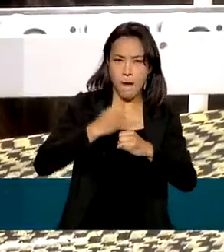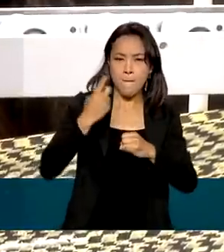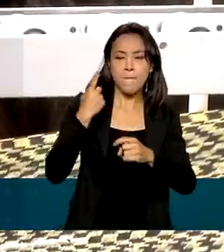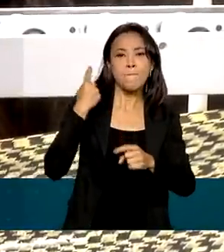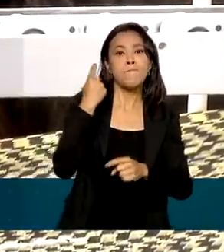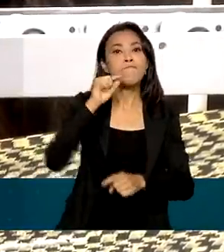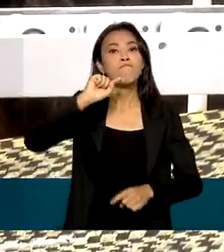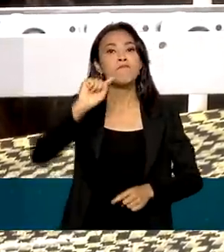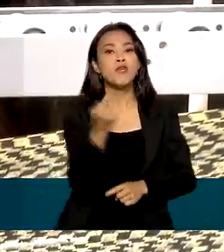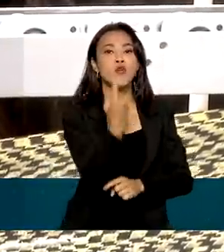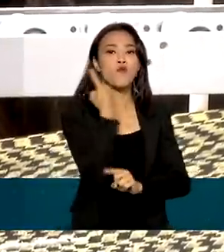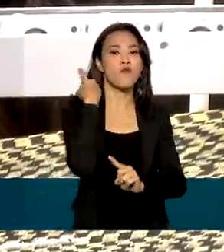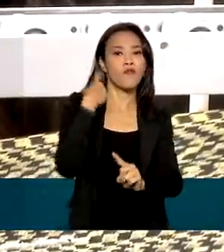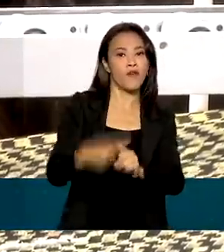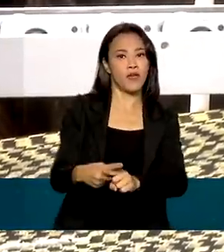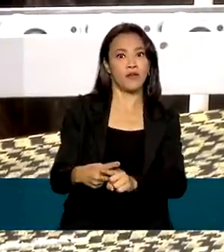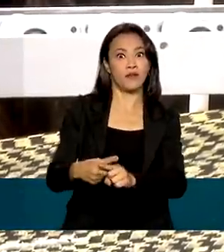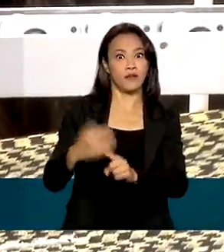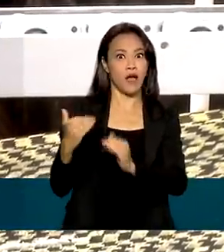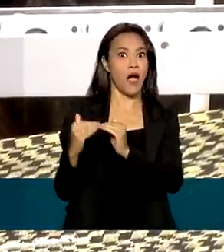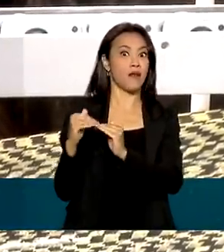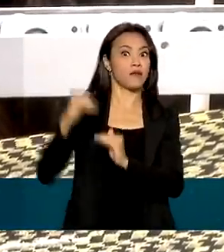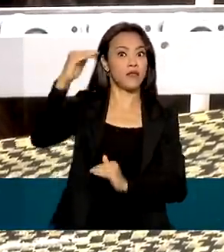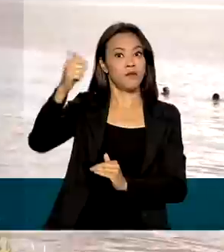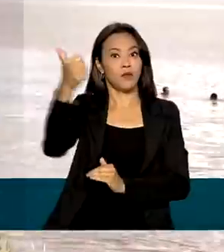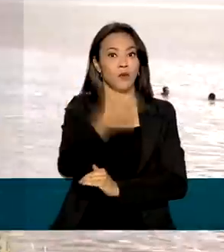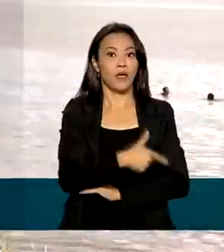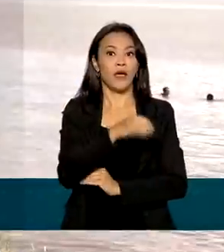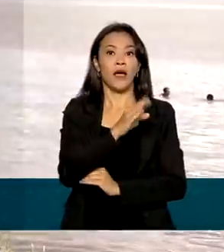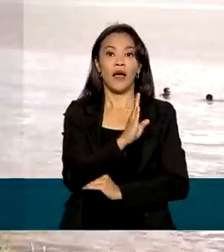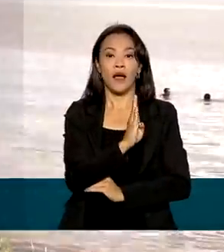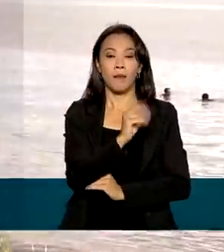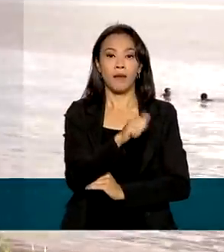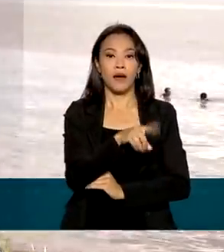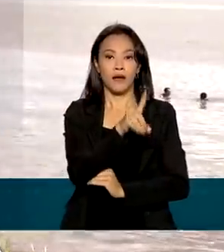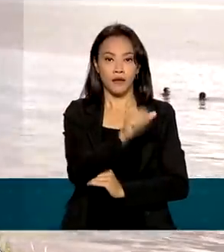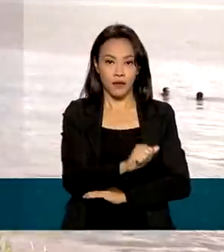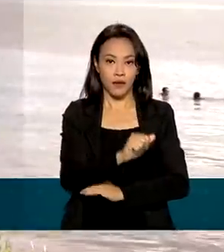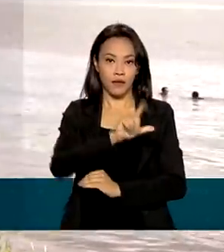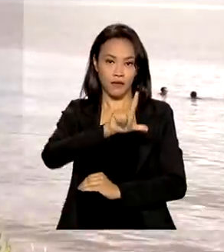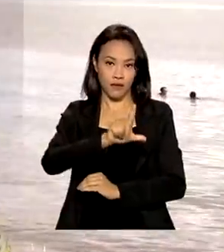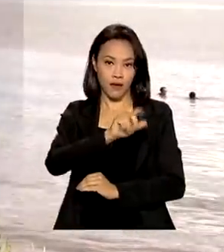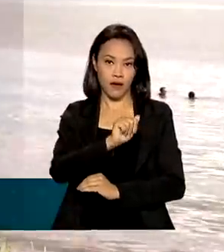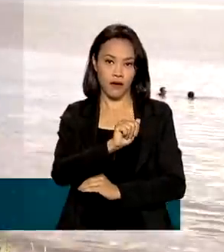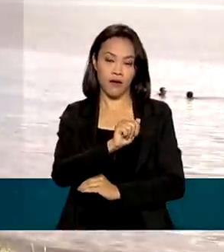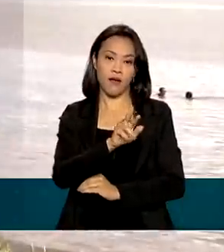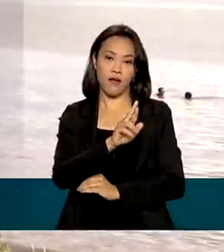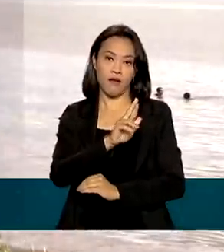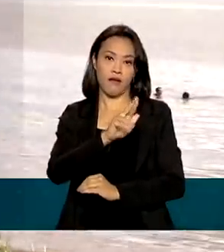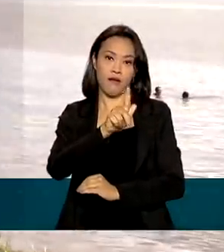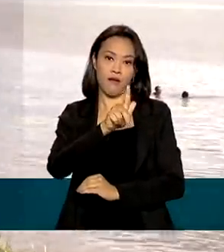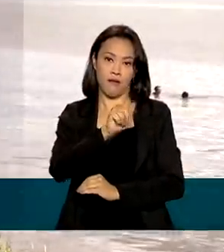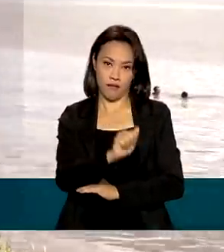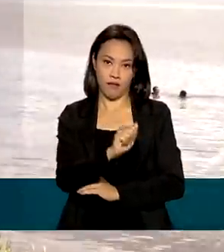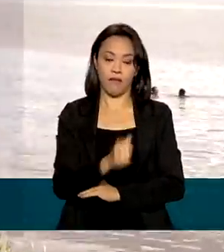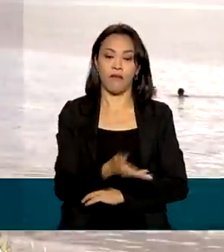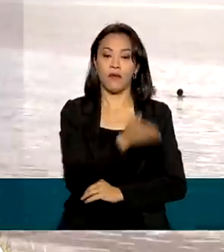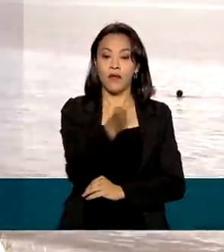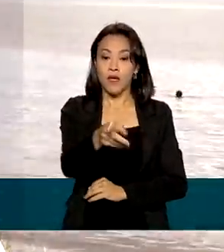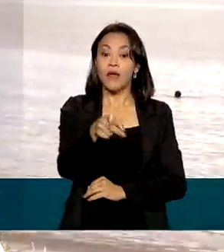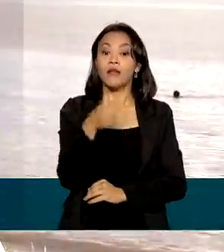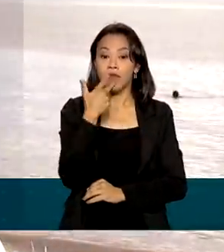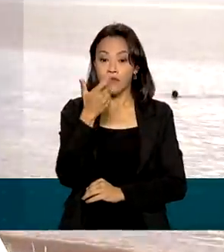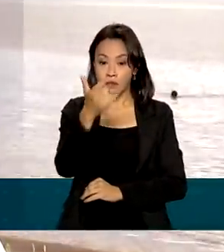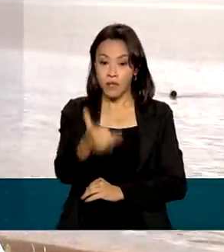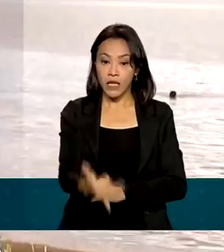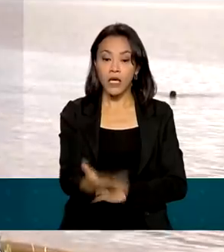vezes superior à banda larga que atende as nossas casas. Por ser uma solução subfluvial, que a